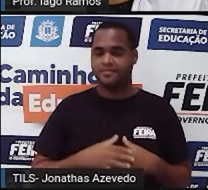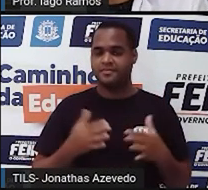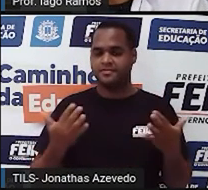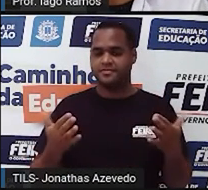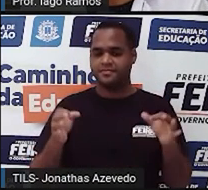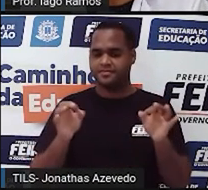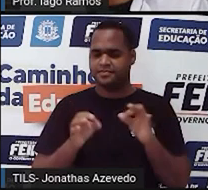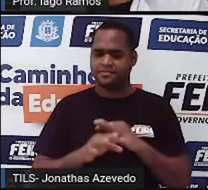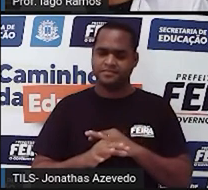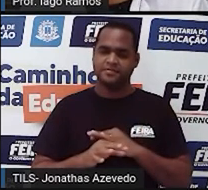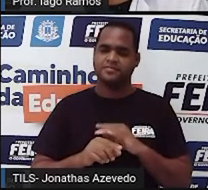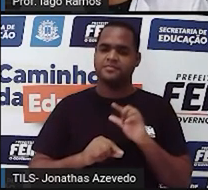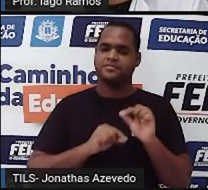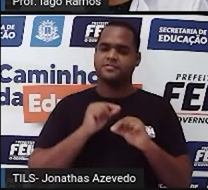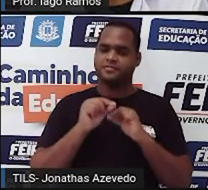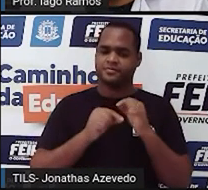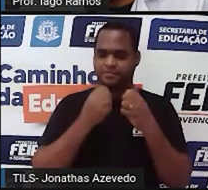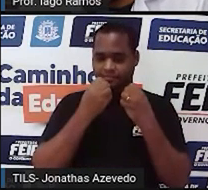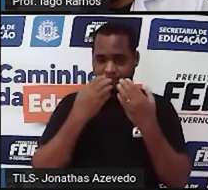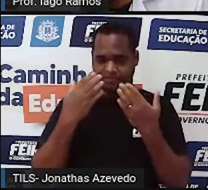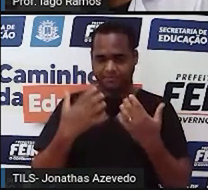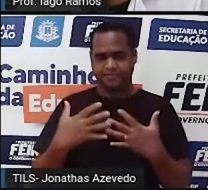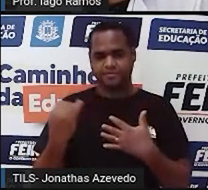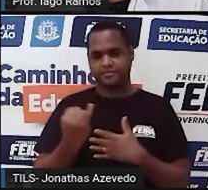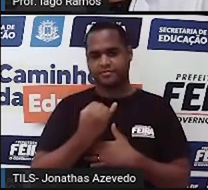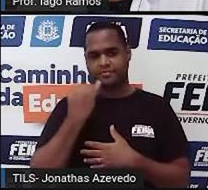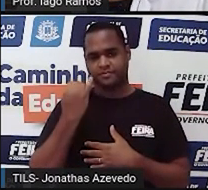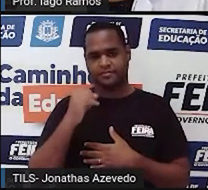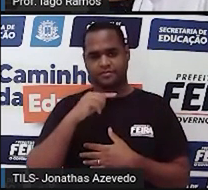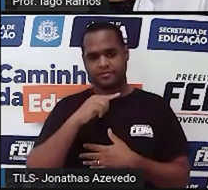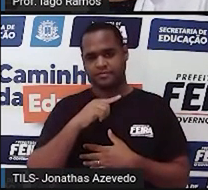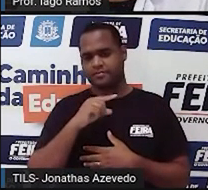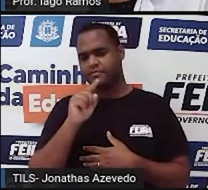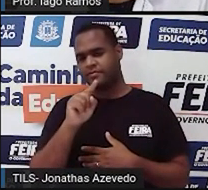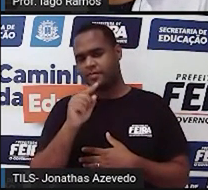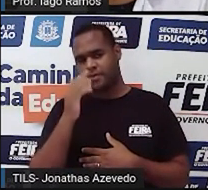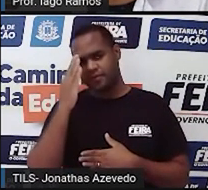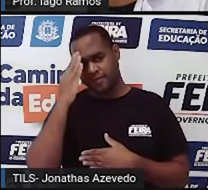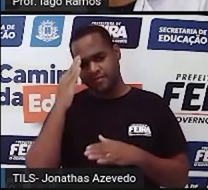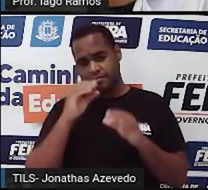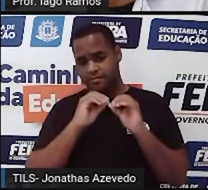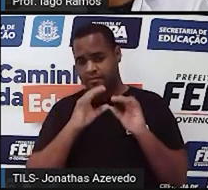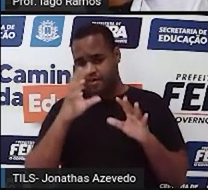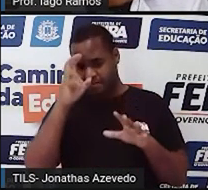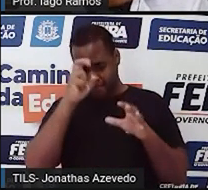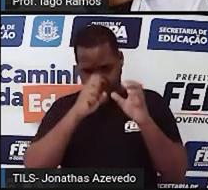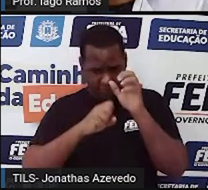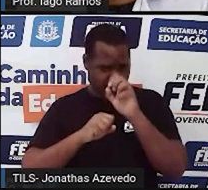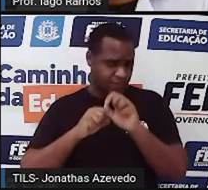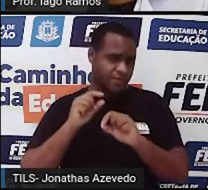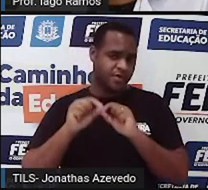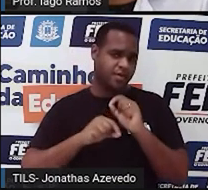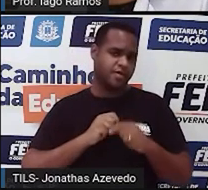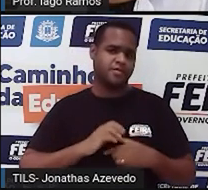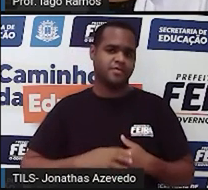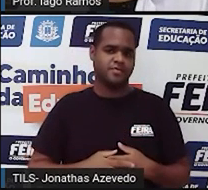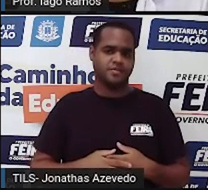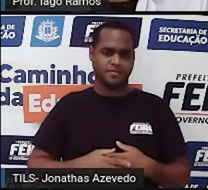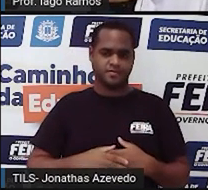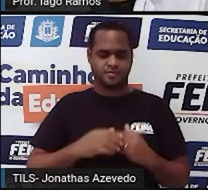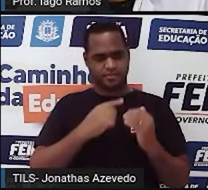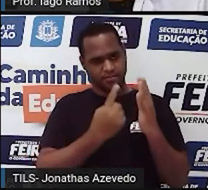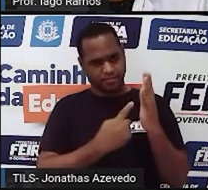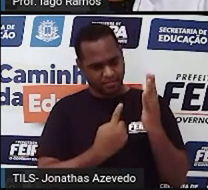finalizar um momento bastante importante o que é que você conseguiu aprender dessa aula pega seu caderno